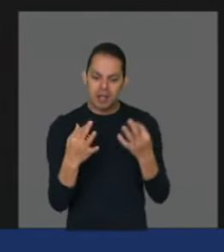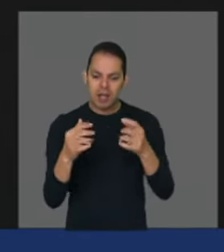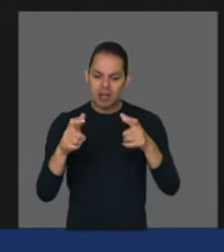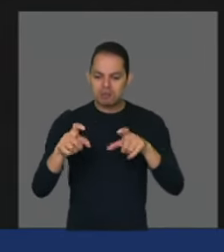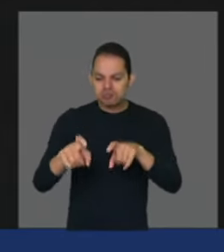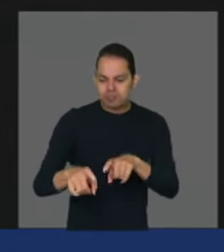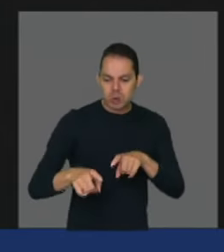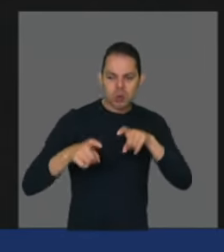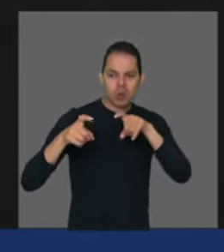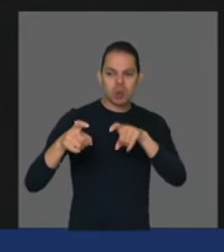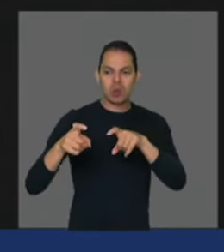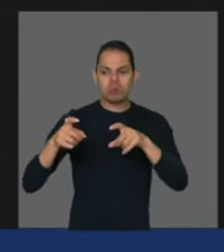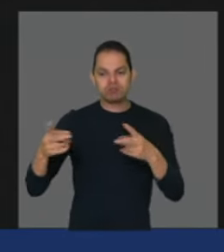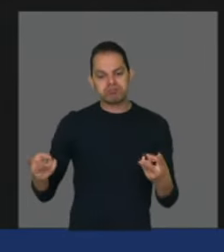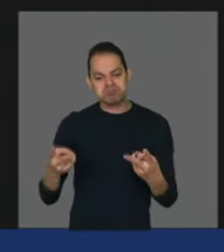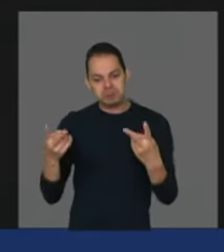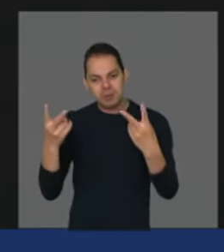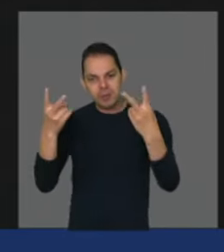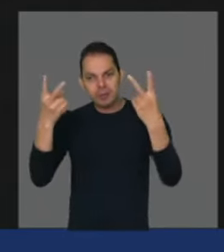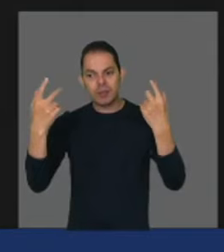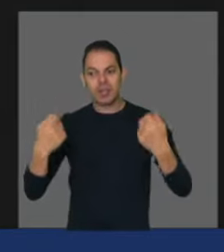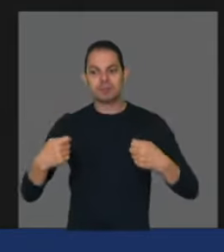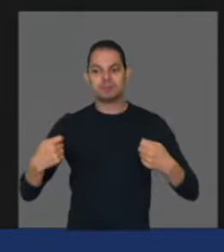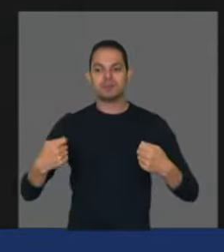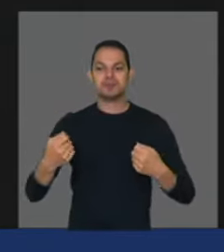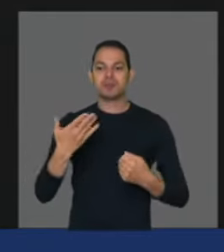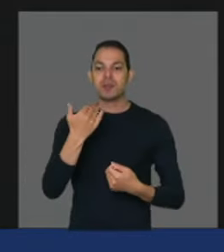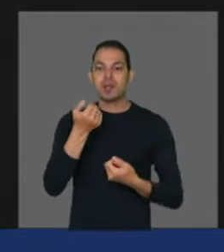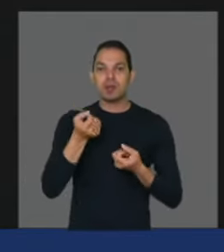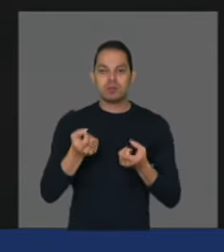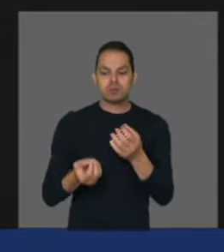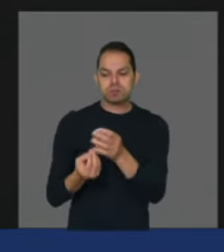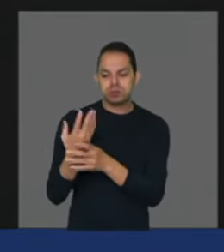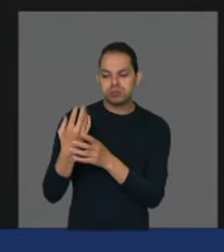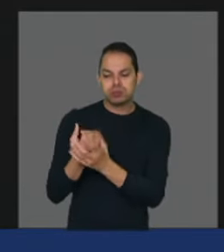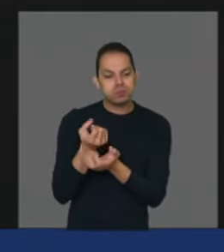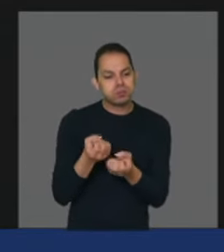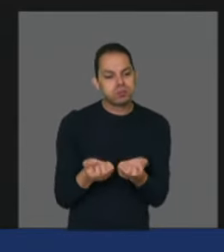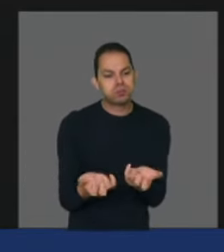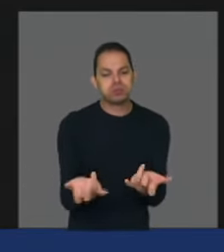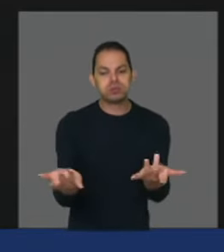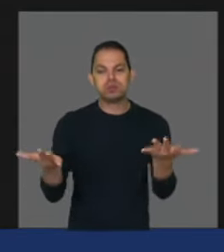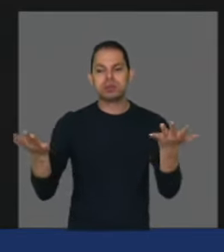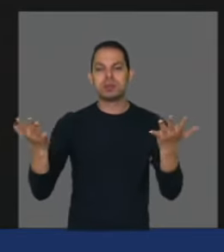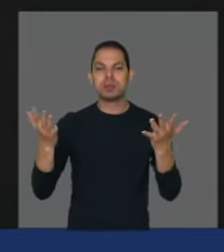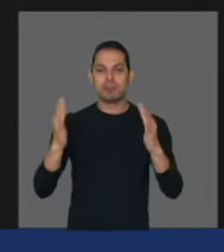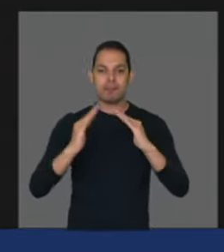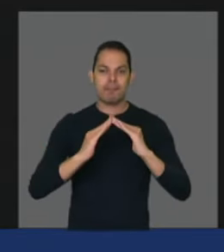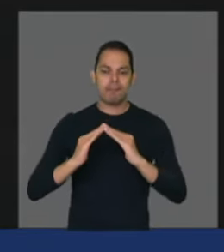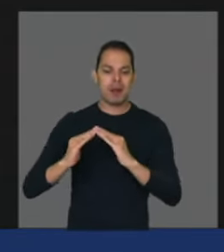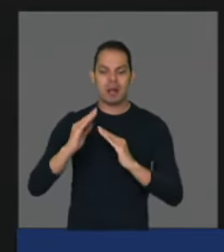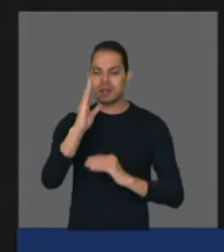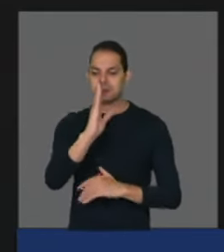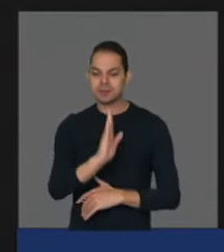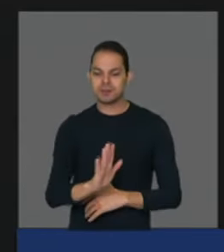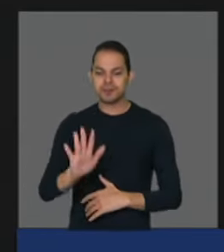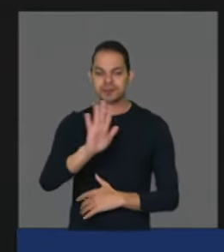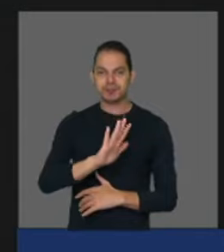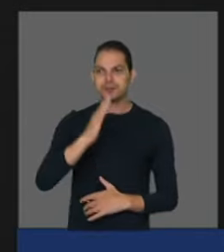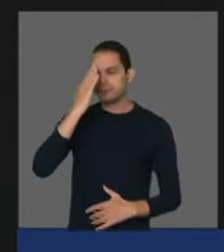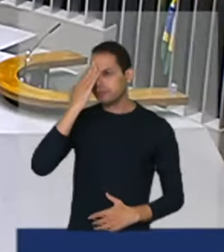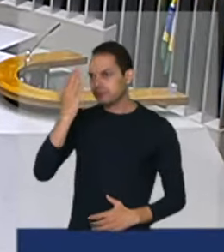agricultura que leva produtos para a mesa dos cidadãos e das cidadãs muito obrigado muito obrigado